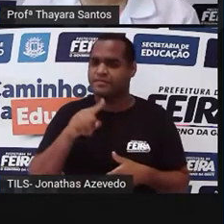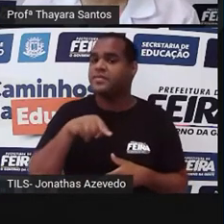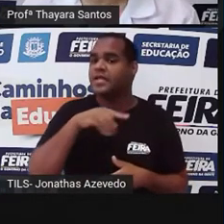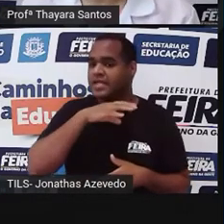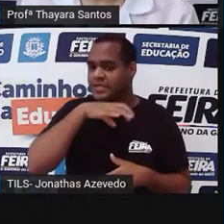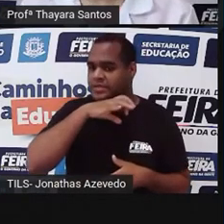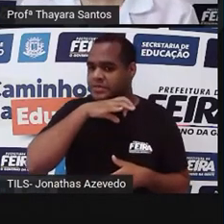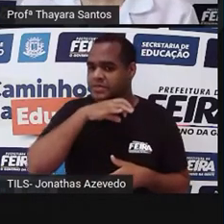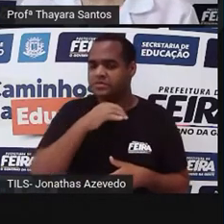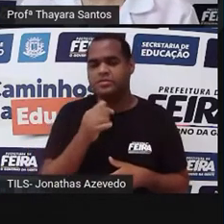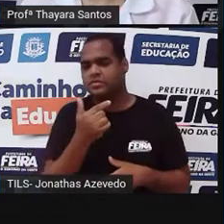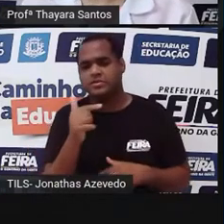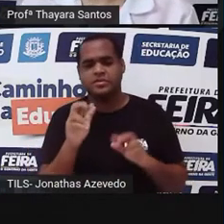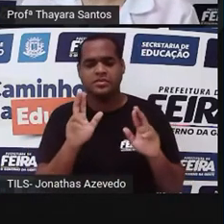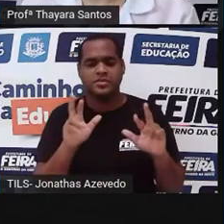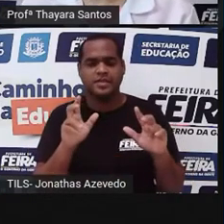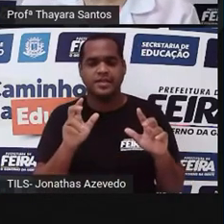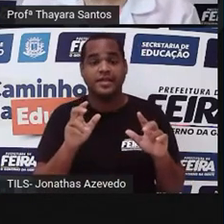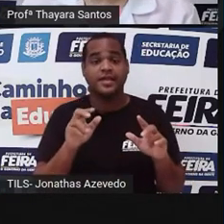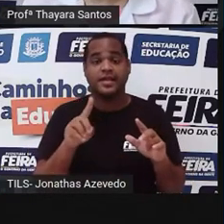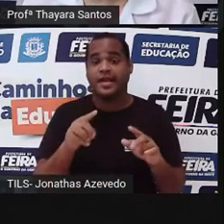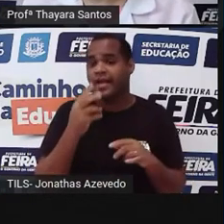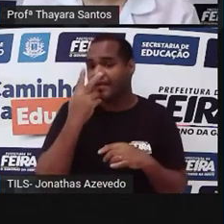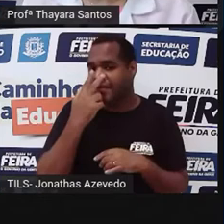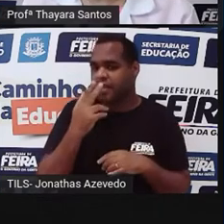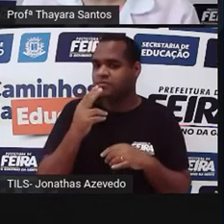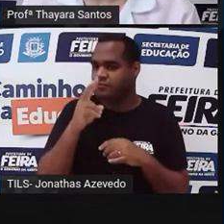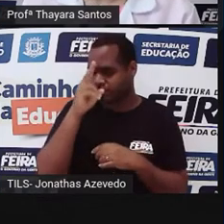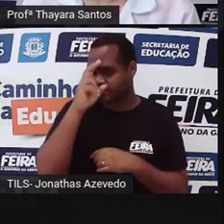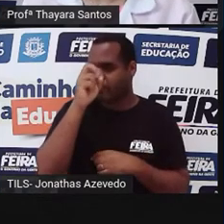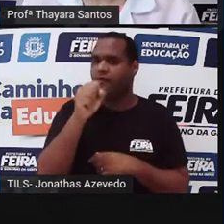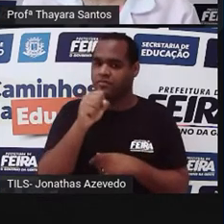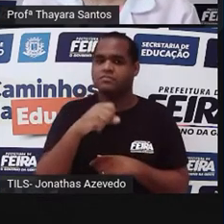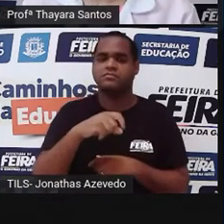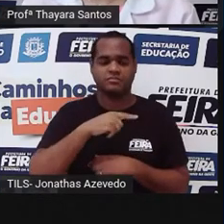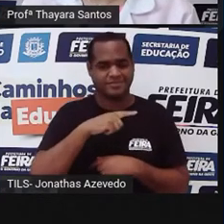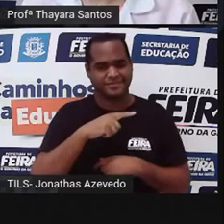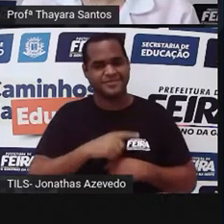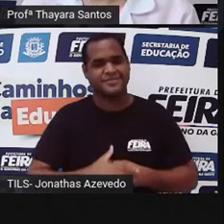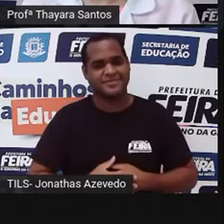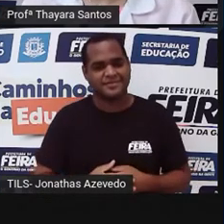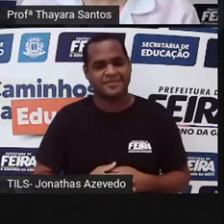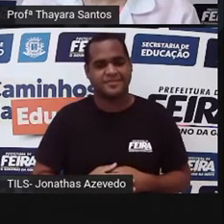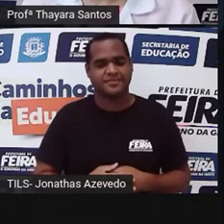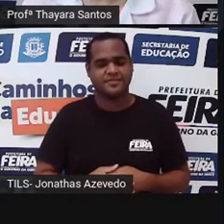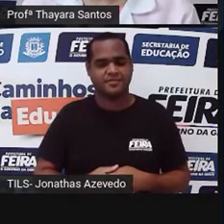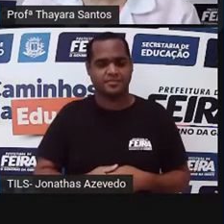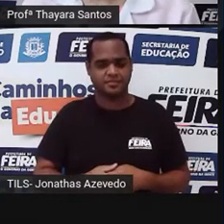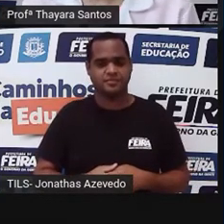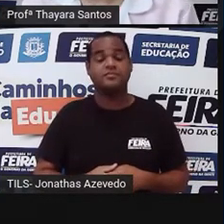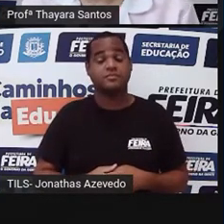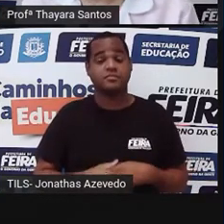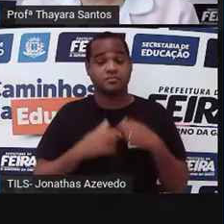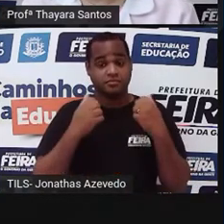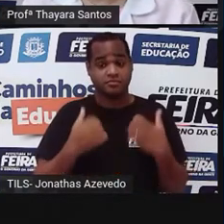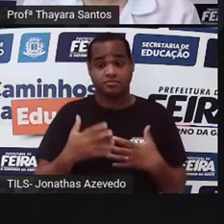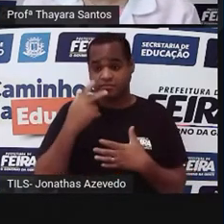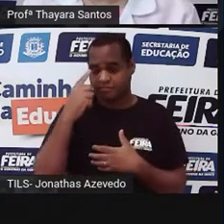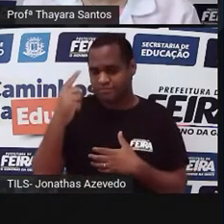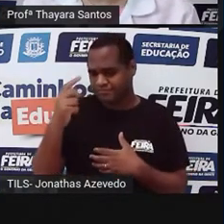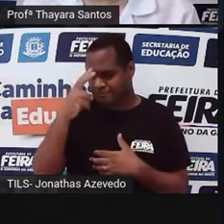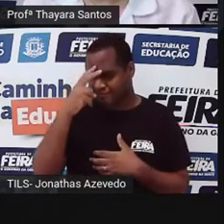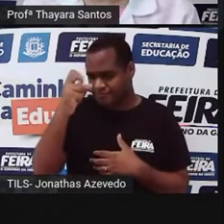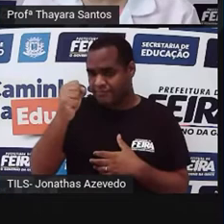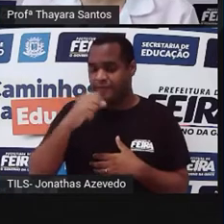não têm. Então, a urina deles é muito concentrada. E eles, além disso, além dela ser super concentrada,